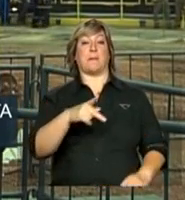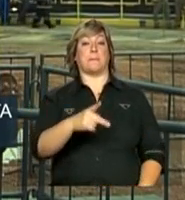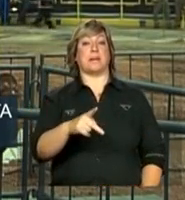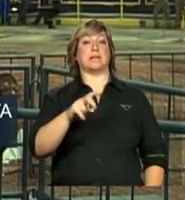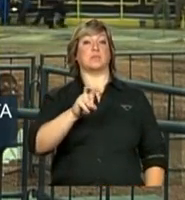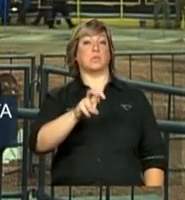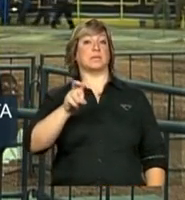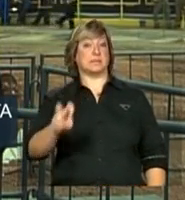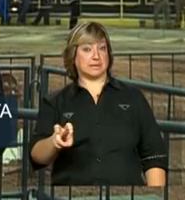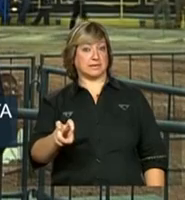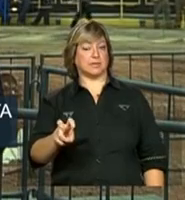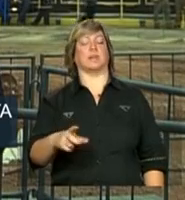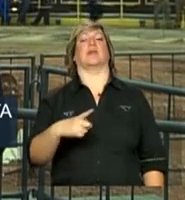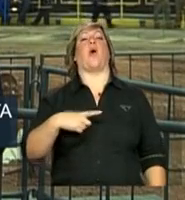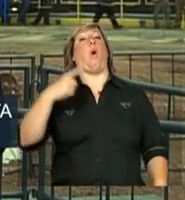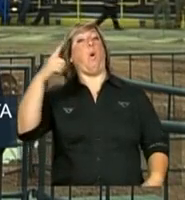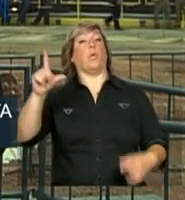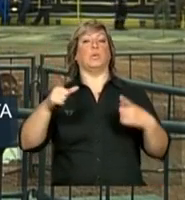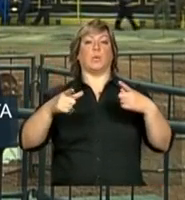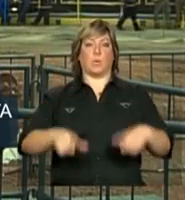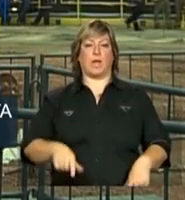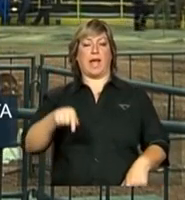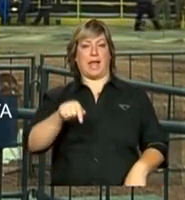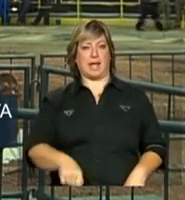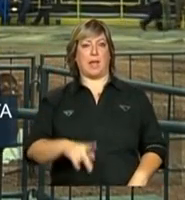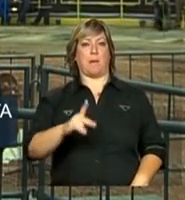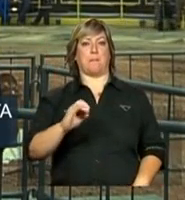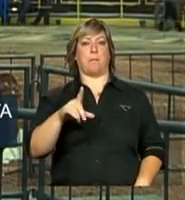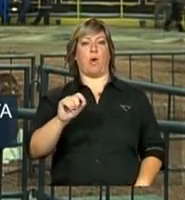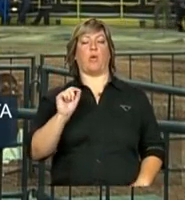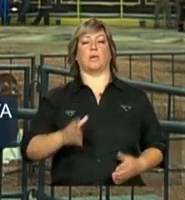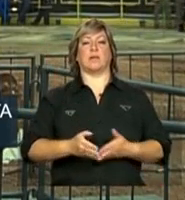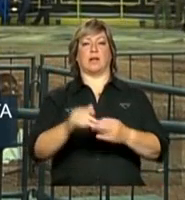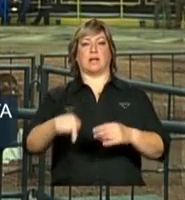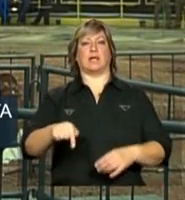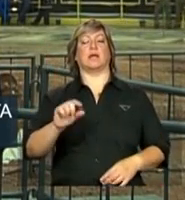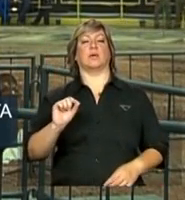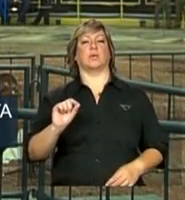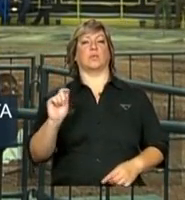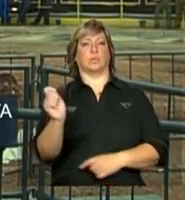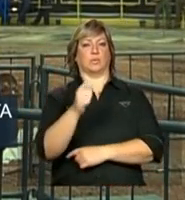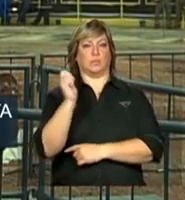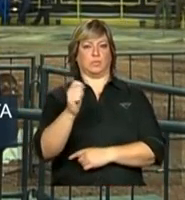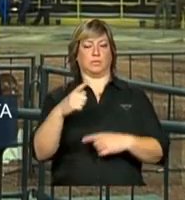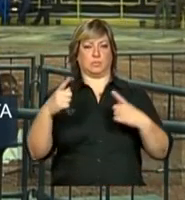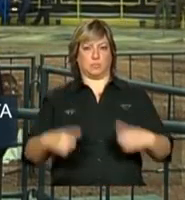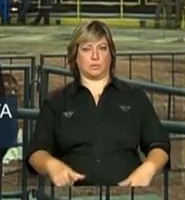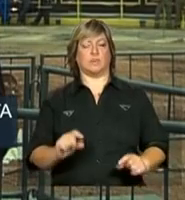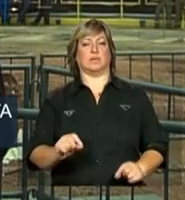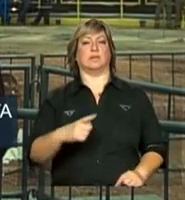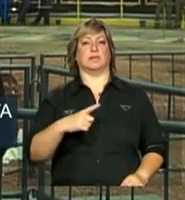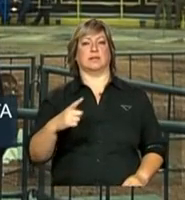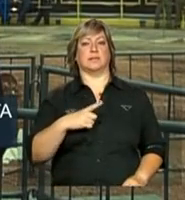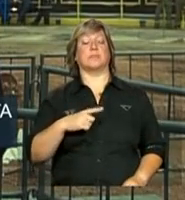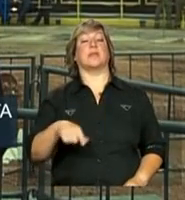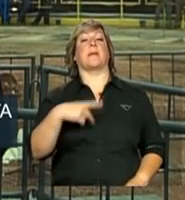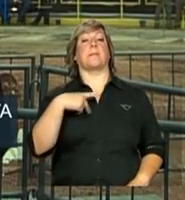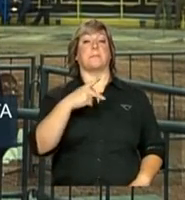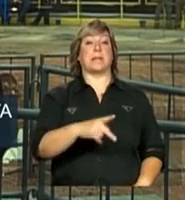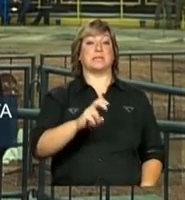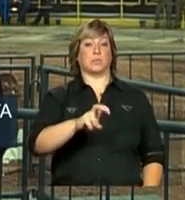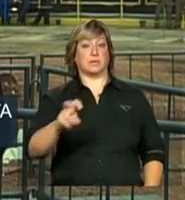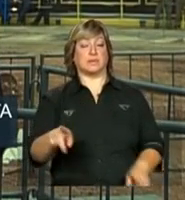-55, em outro local aqui no Polo Naval de Rio Grande. A P-55 e a P-58